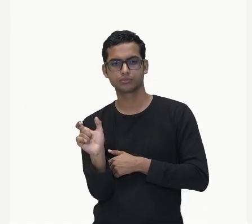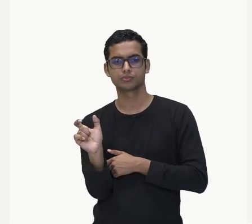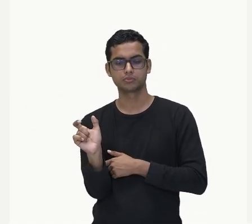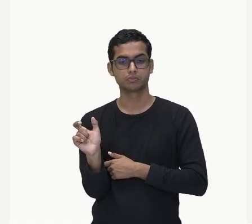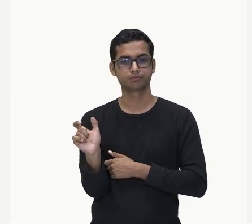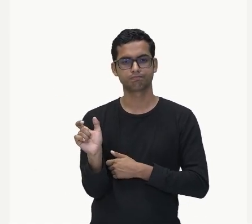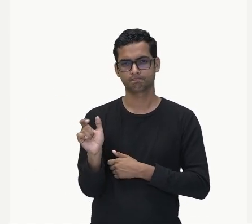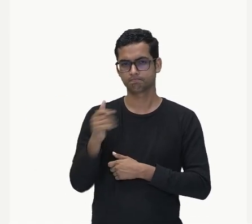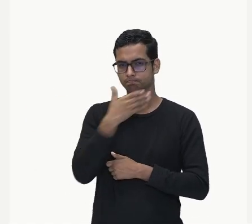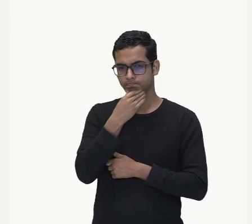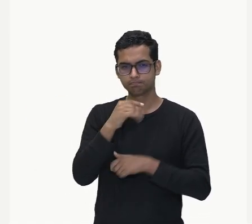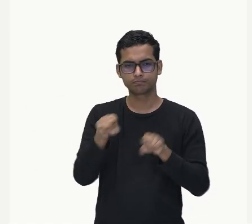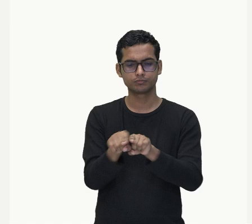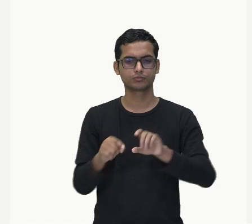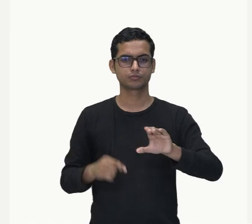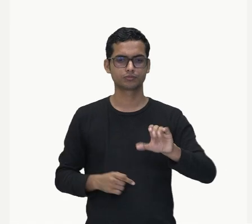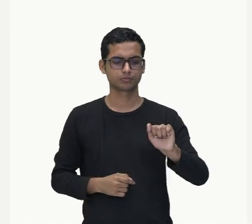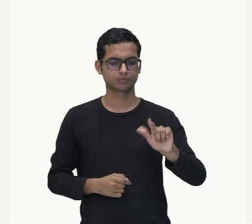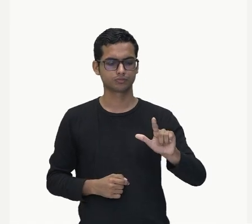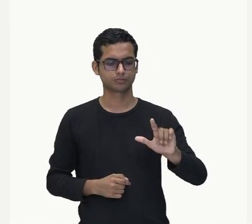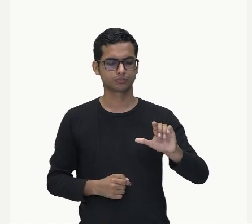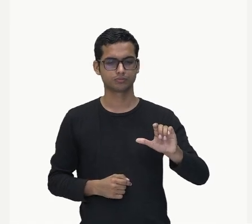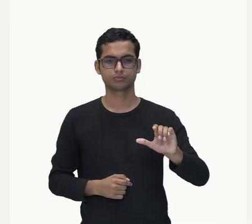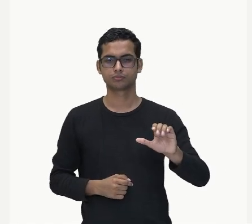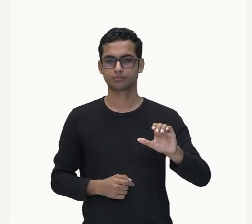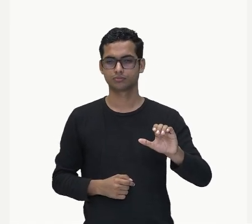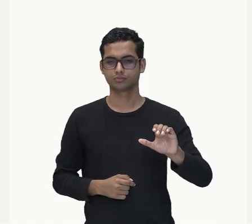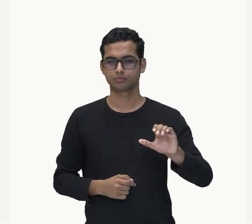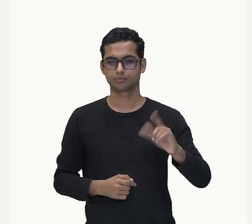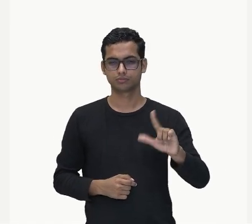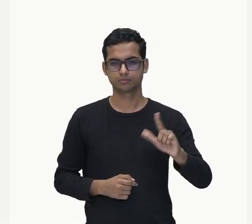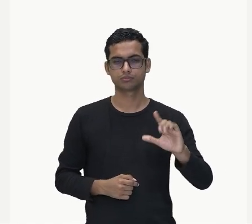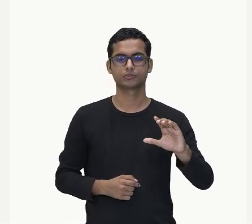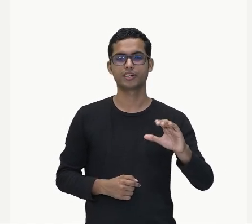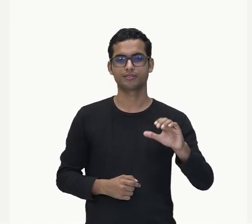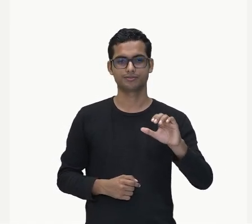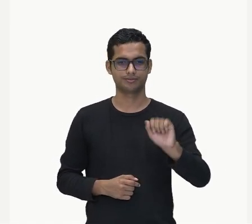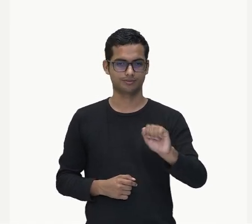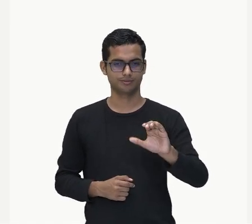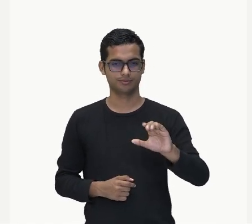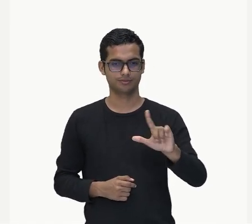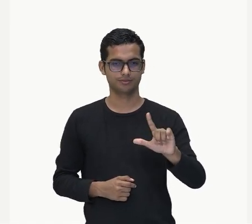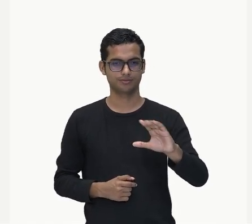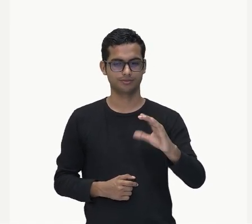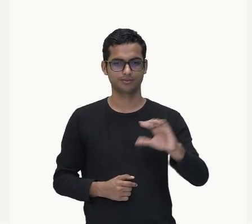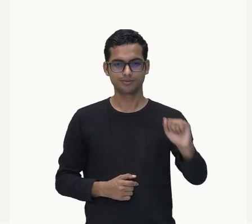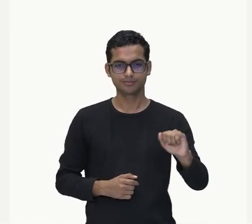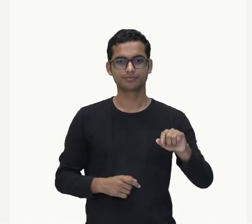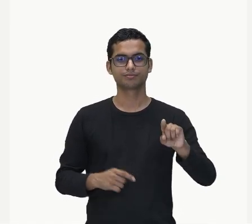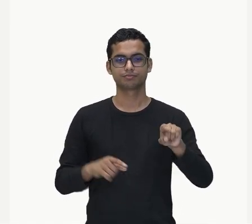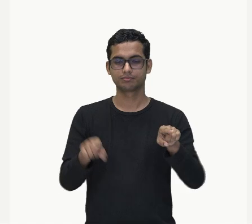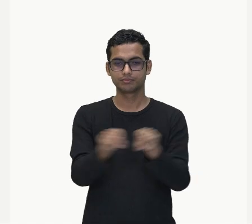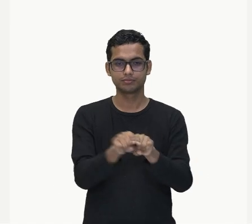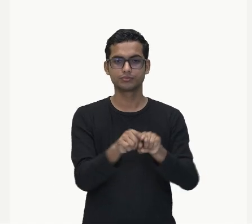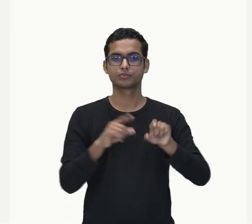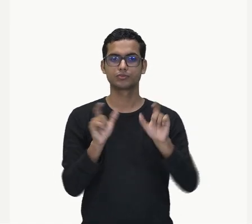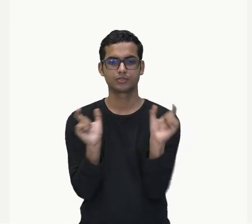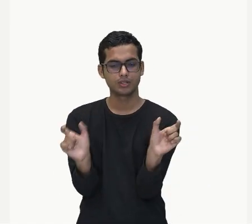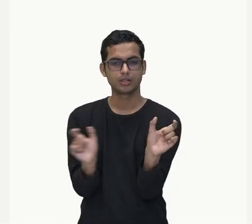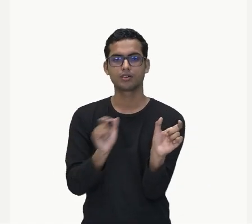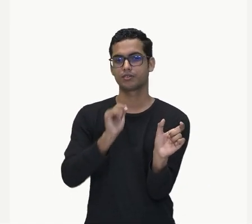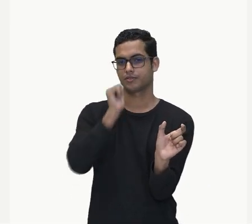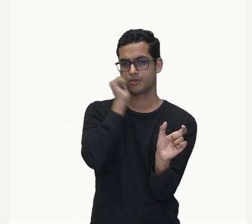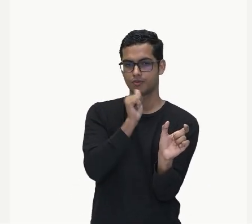feminina. Então, neste caso, concorda com o mais próximo. Calça, eu posso concordar com a calça vermelha.